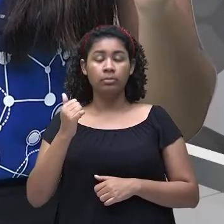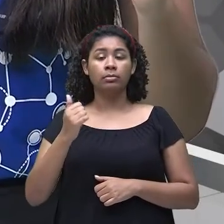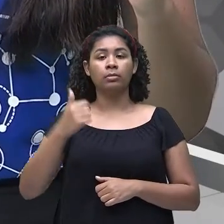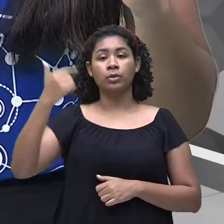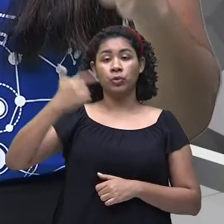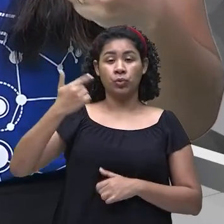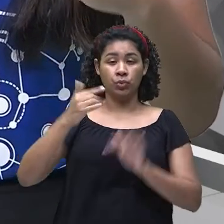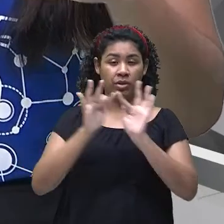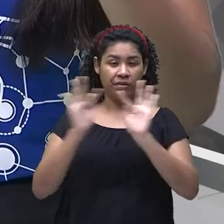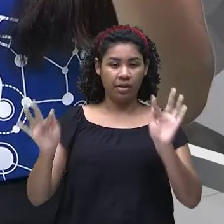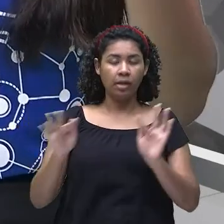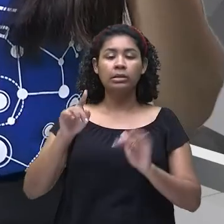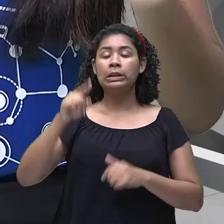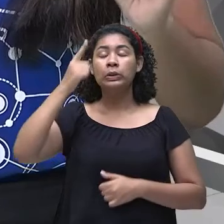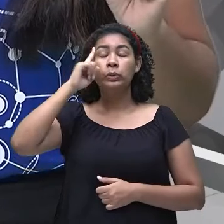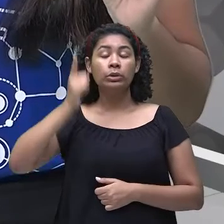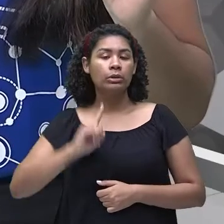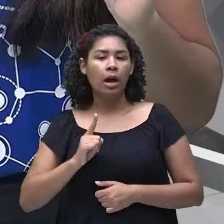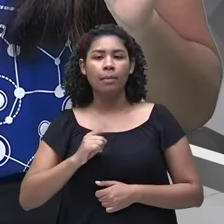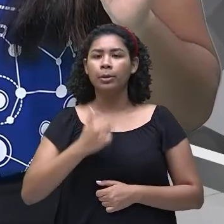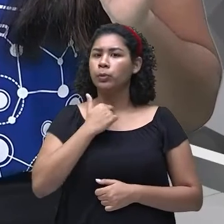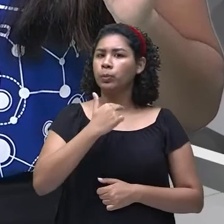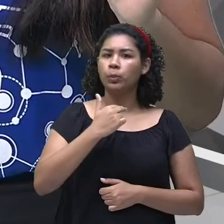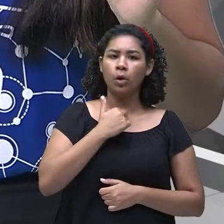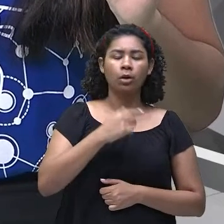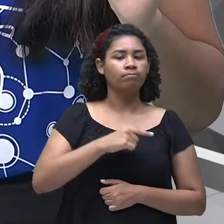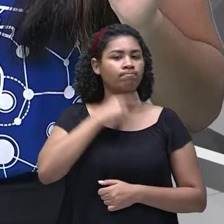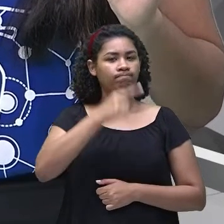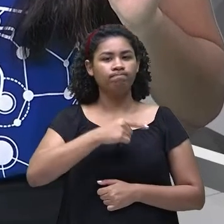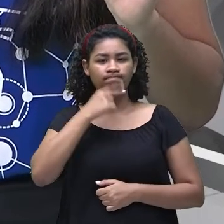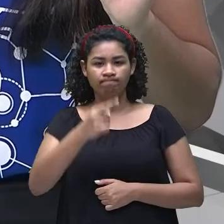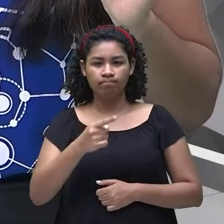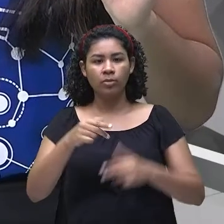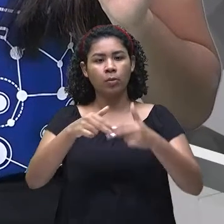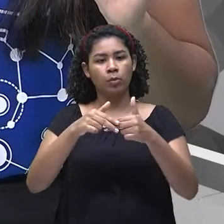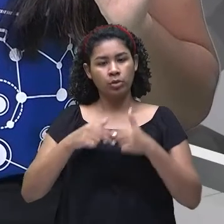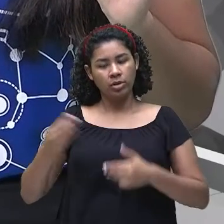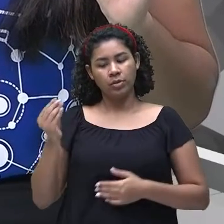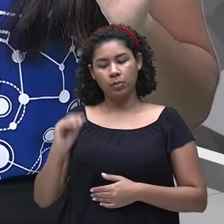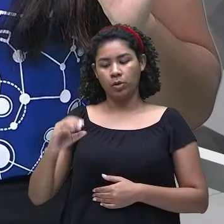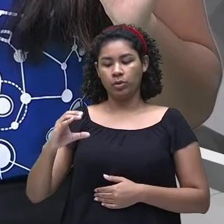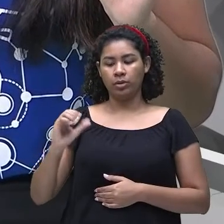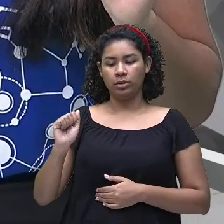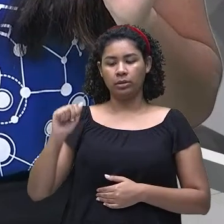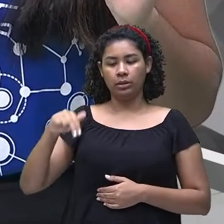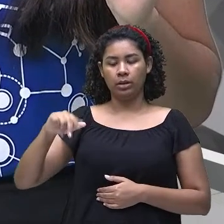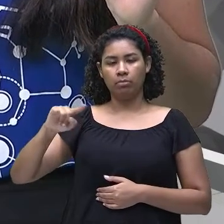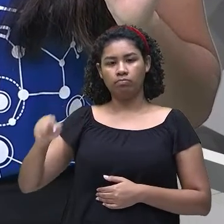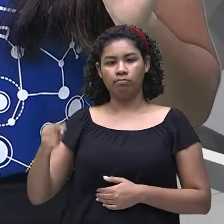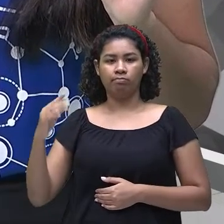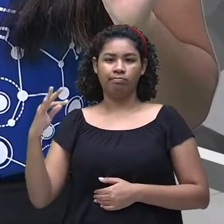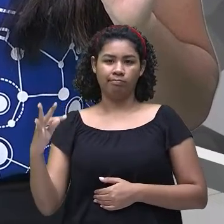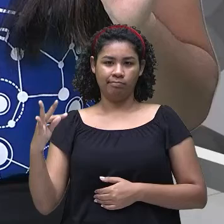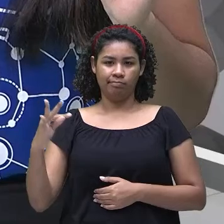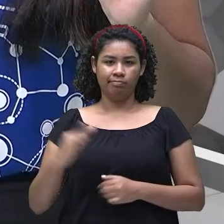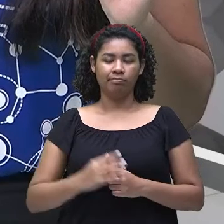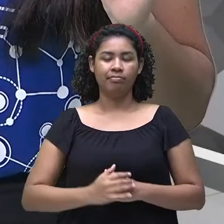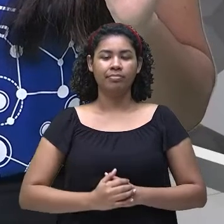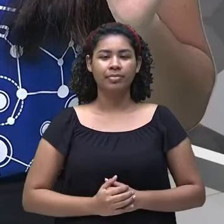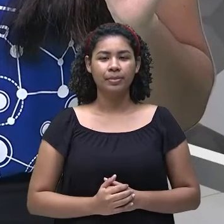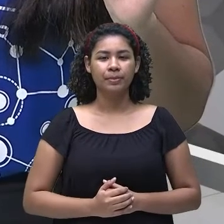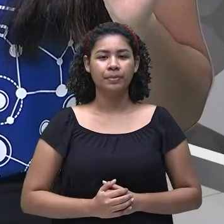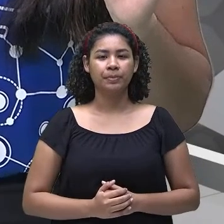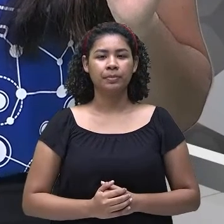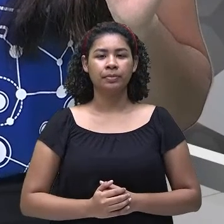que eles não podem, que eles não têm essa habilidade, eu vou acrescentar aqui o can't. Olha só. They can't